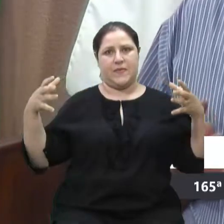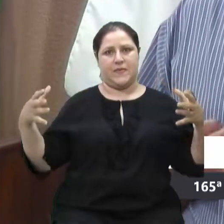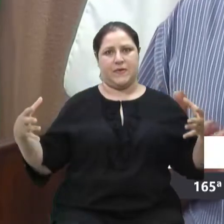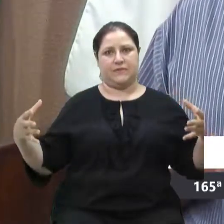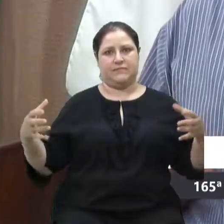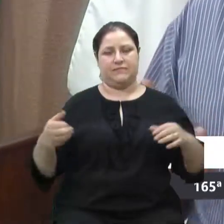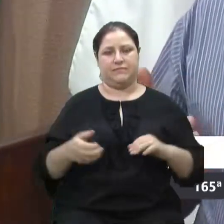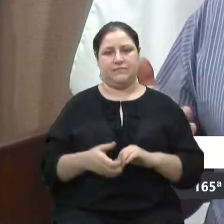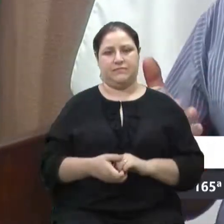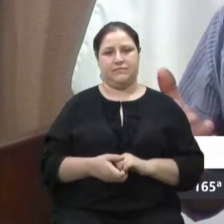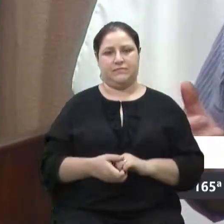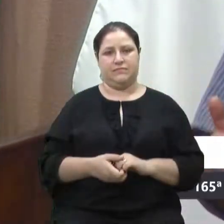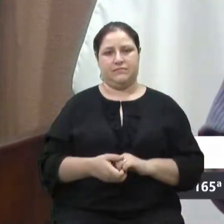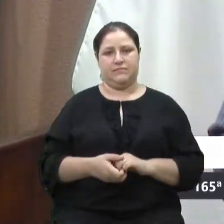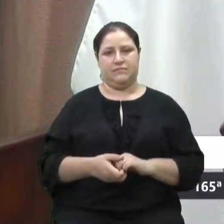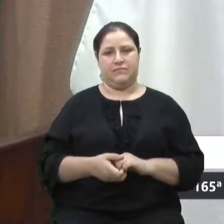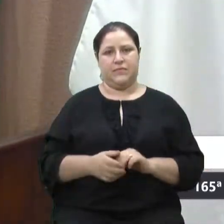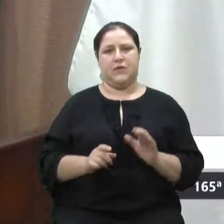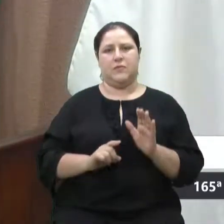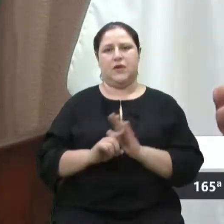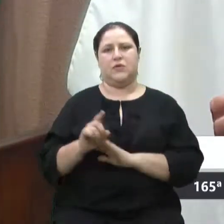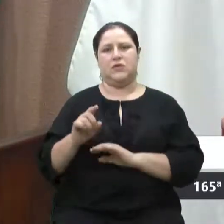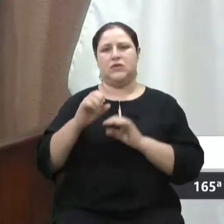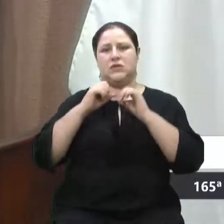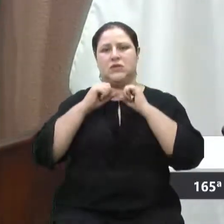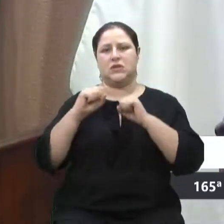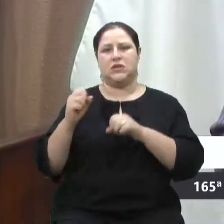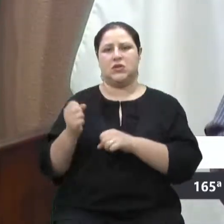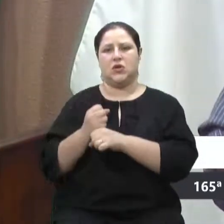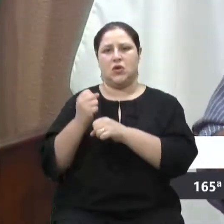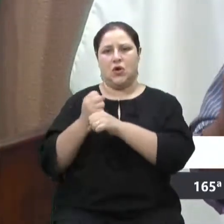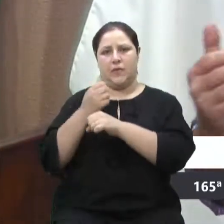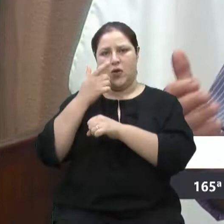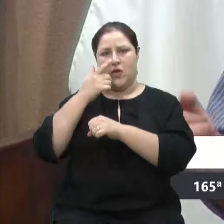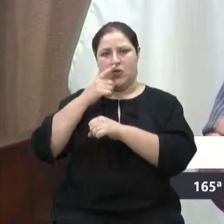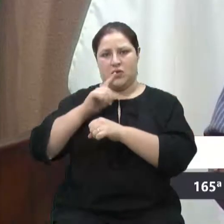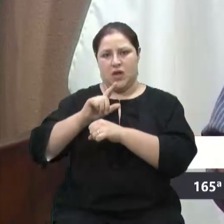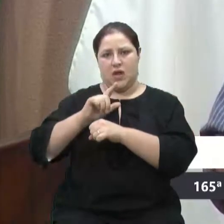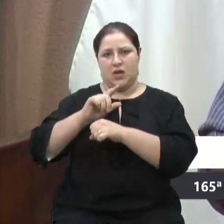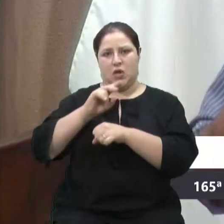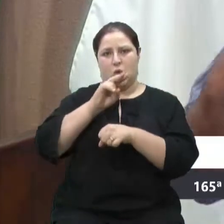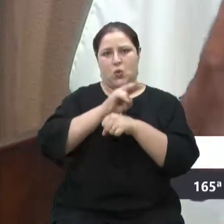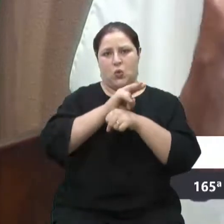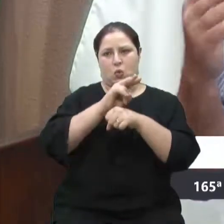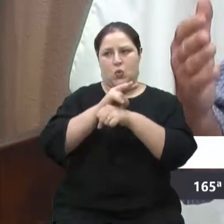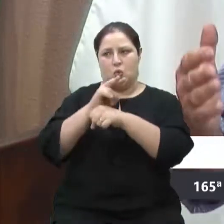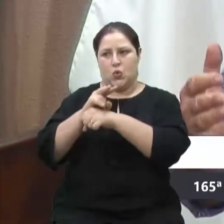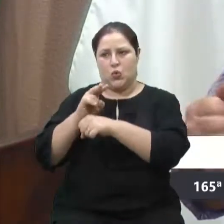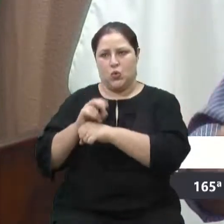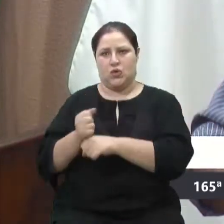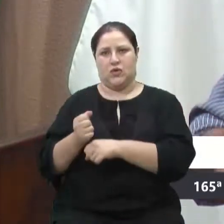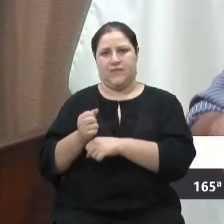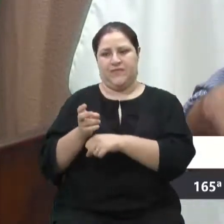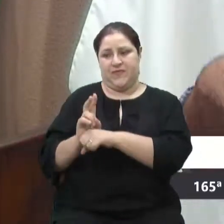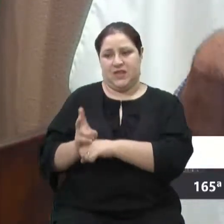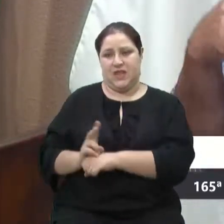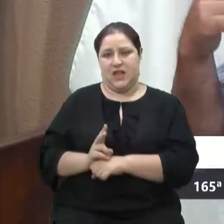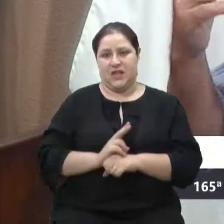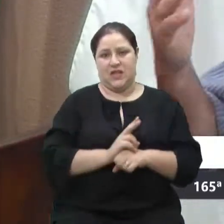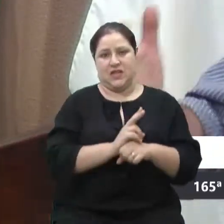a Secretaria de Obras vai ter pernas para cuidar de tudo, fiscalizar, ampliação do UBS,